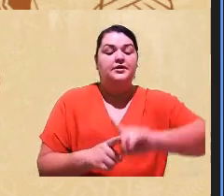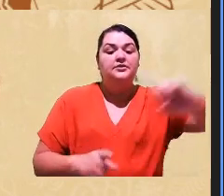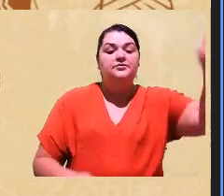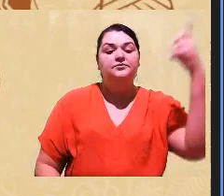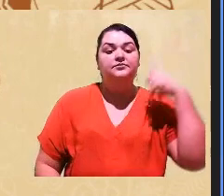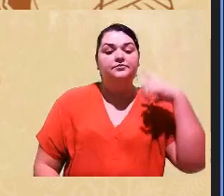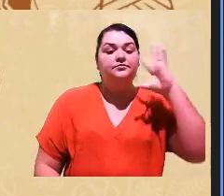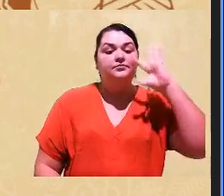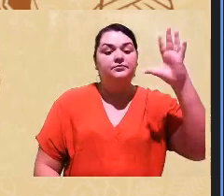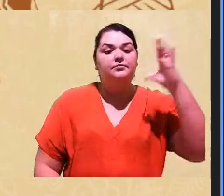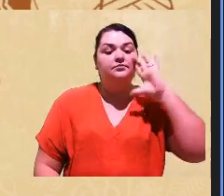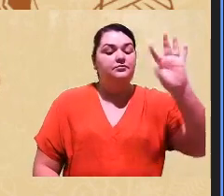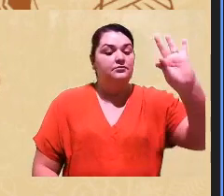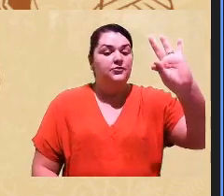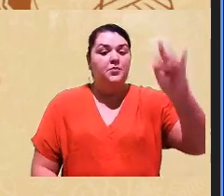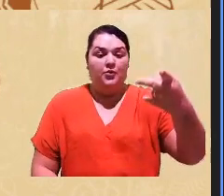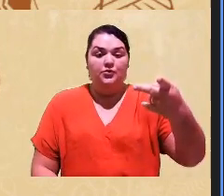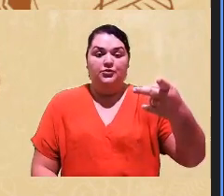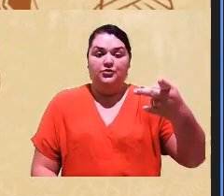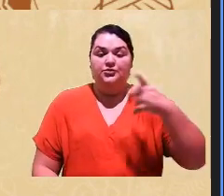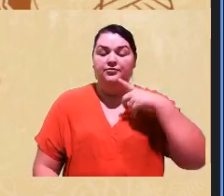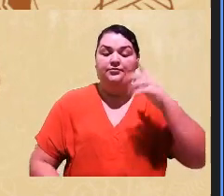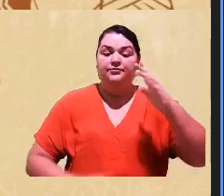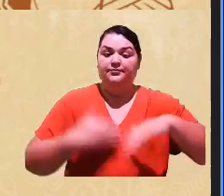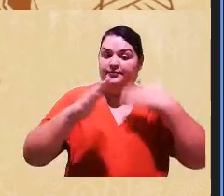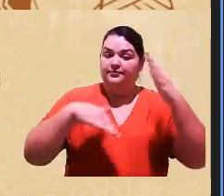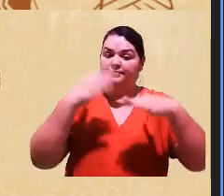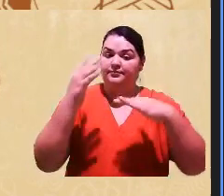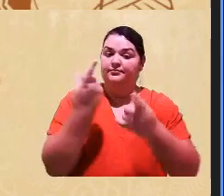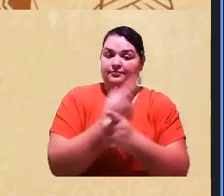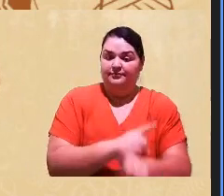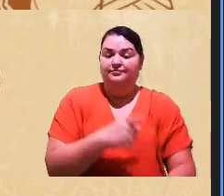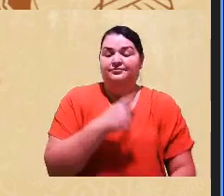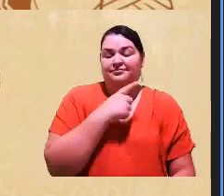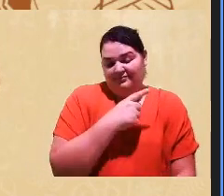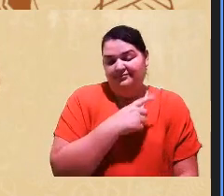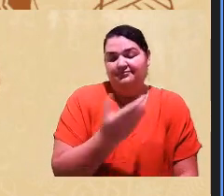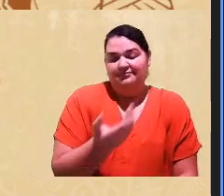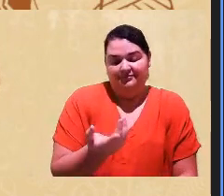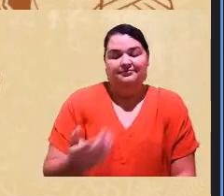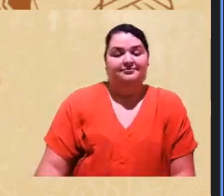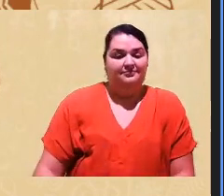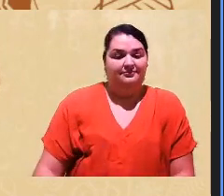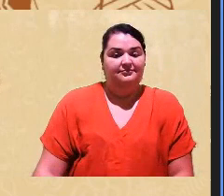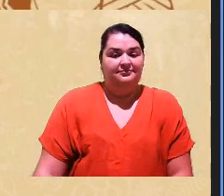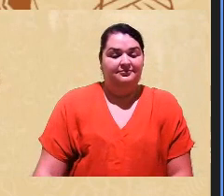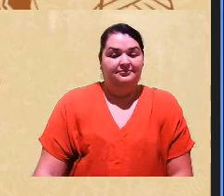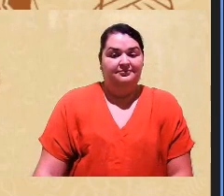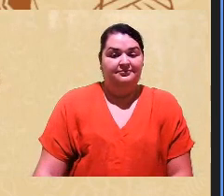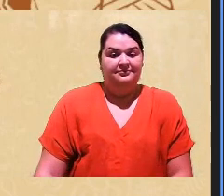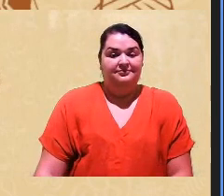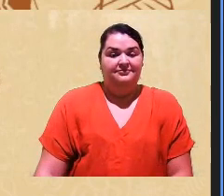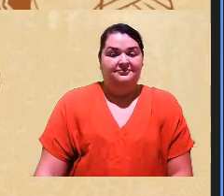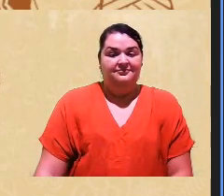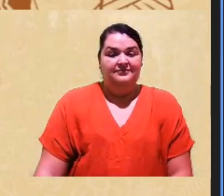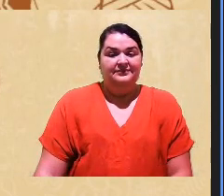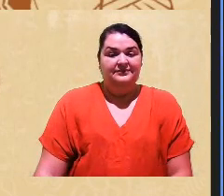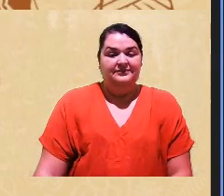aqui de tipologias dos fraudadores, eu dei uma viajada já aqui, viu, gente, foi por conta da pergunta da colega aí no chat,